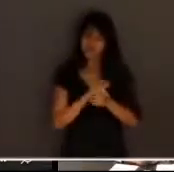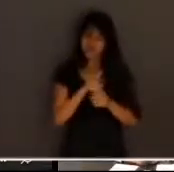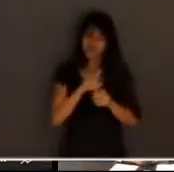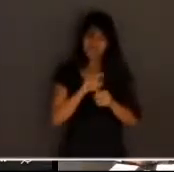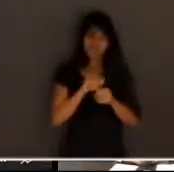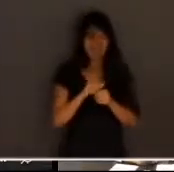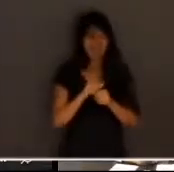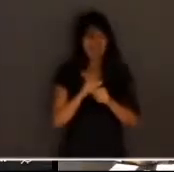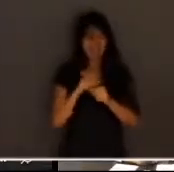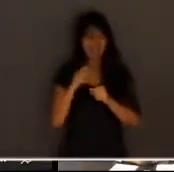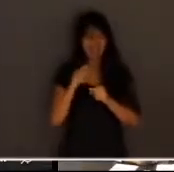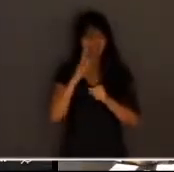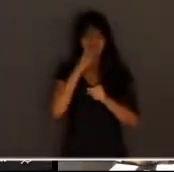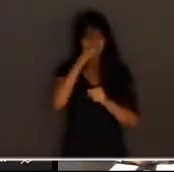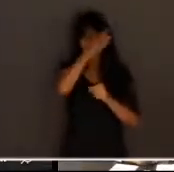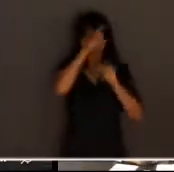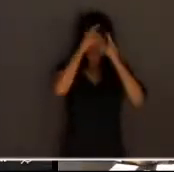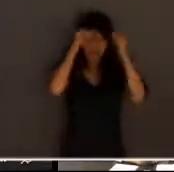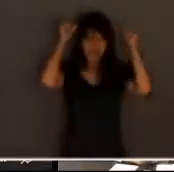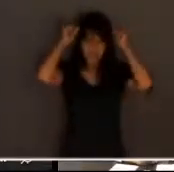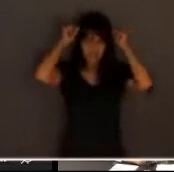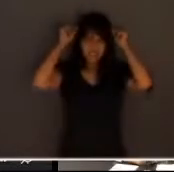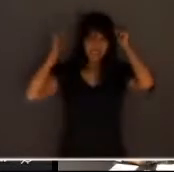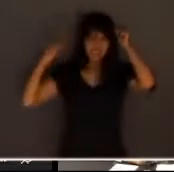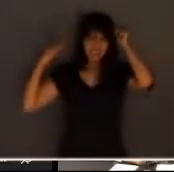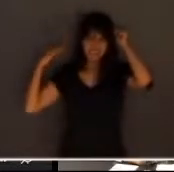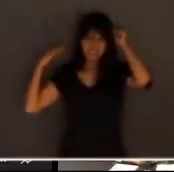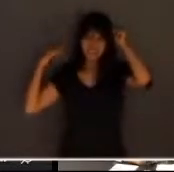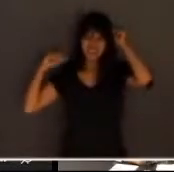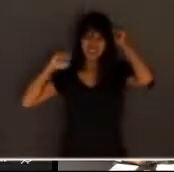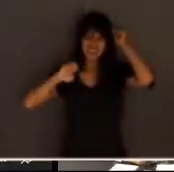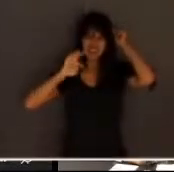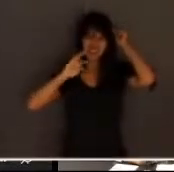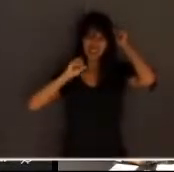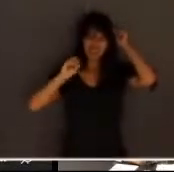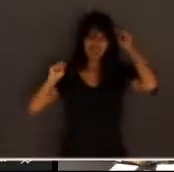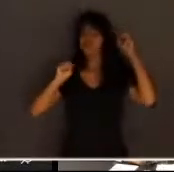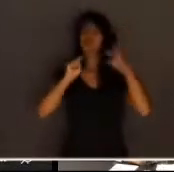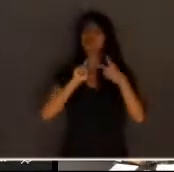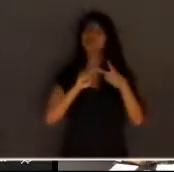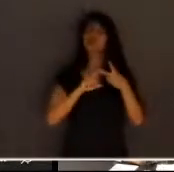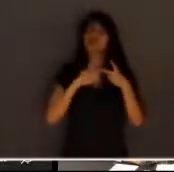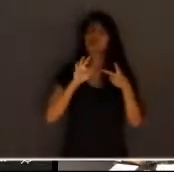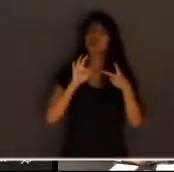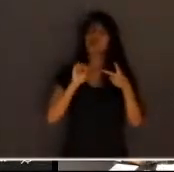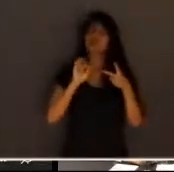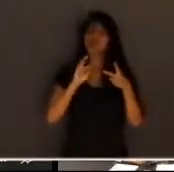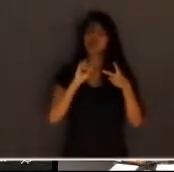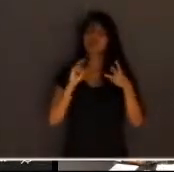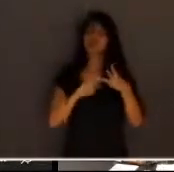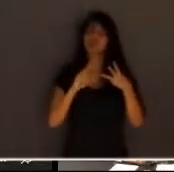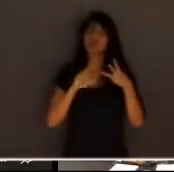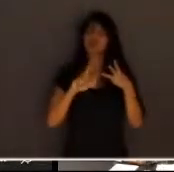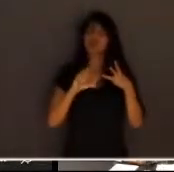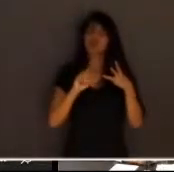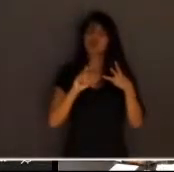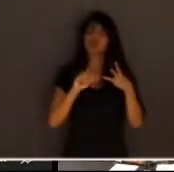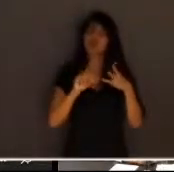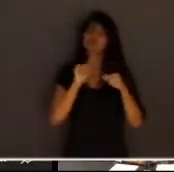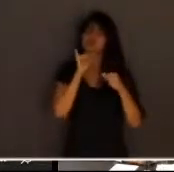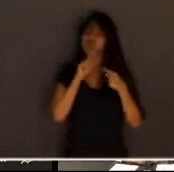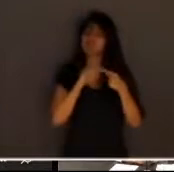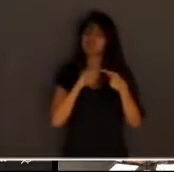grega antiga o etos o patos e o logos o etos é a credibilidade o ministério público por